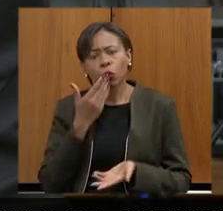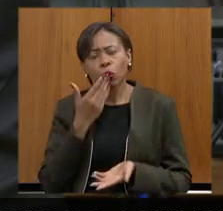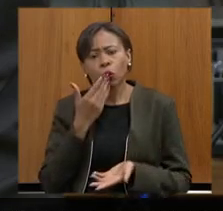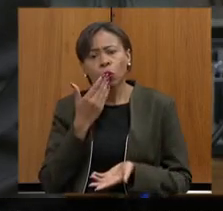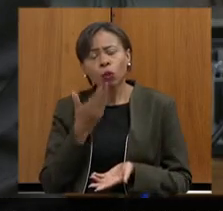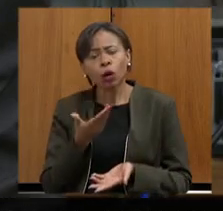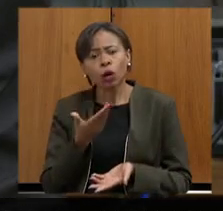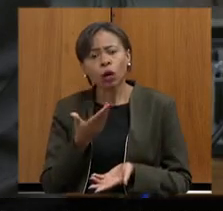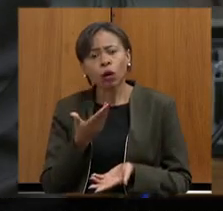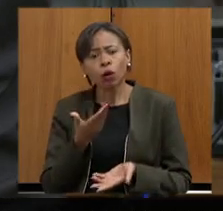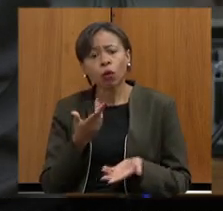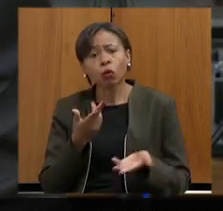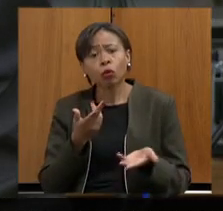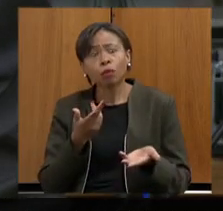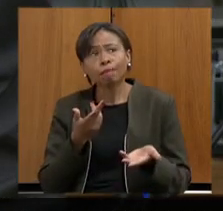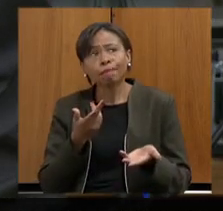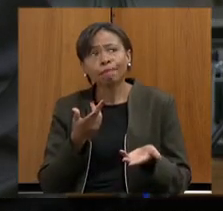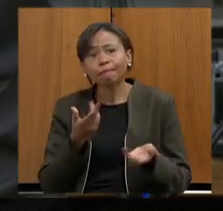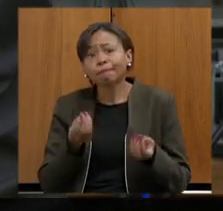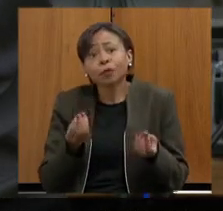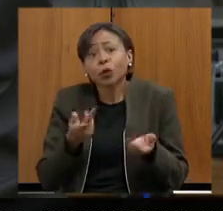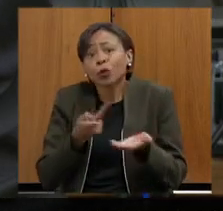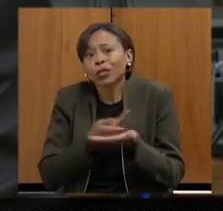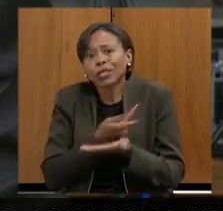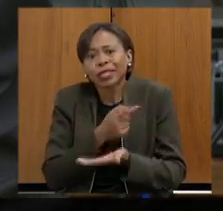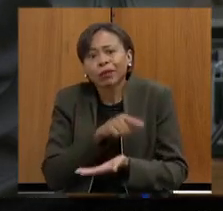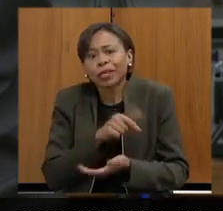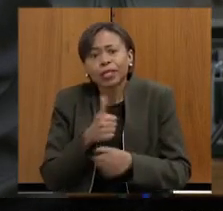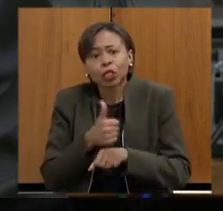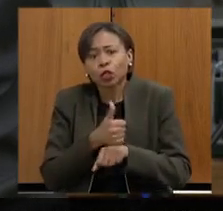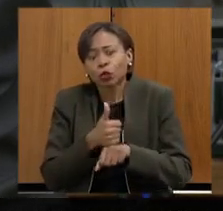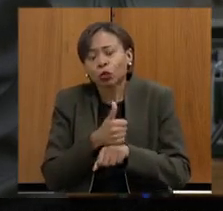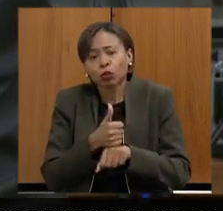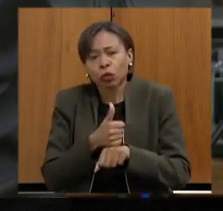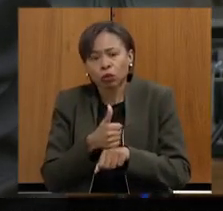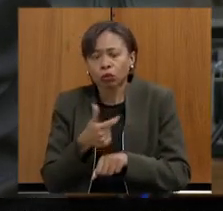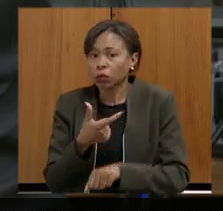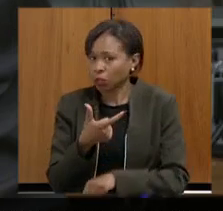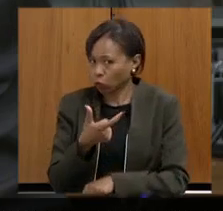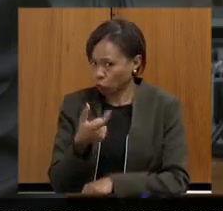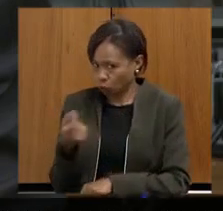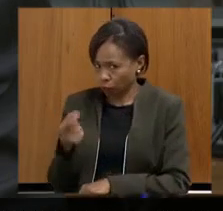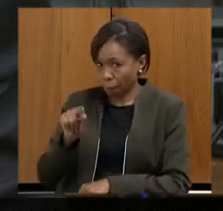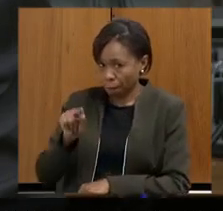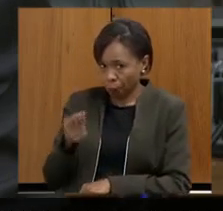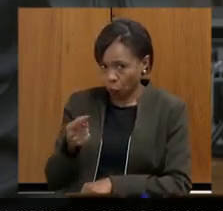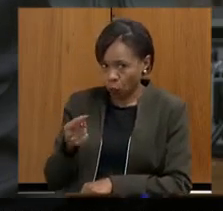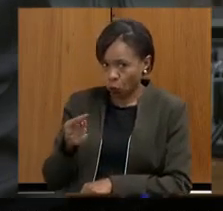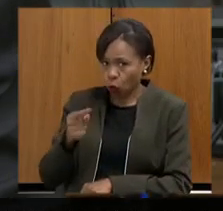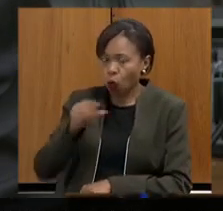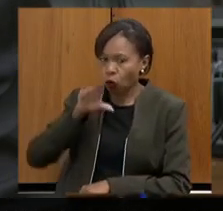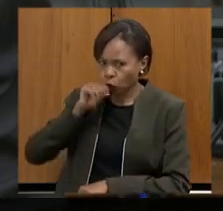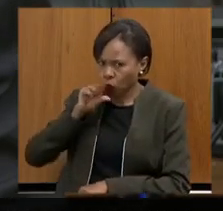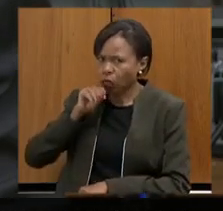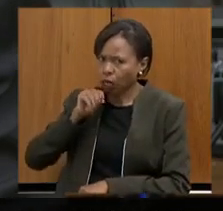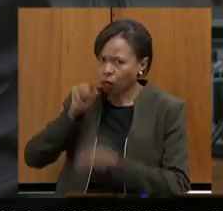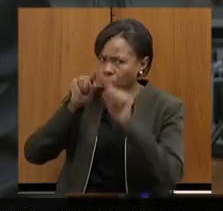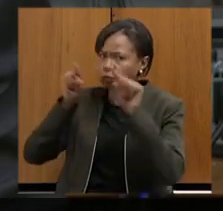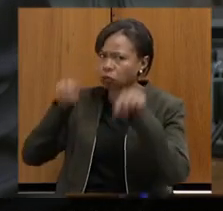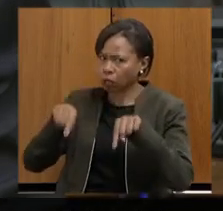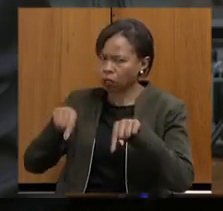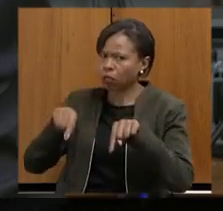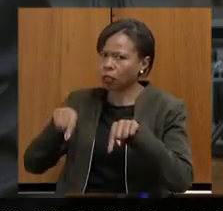profissionais e sim a gente entende que 200 mil funcionários são muitos e de fato os